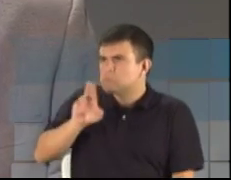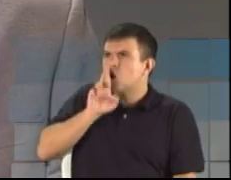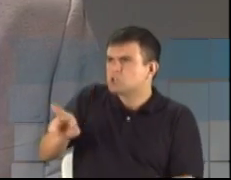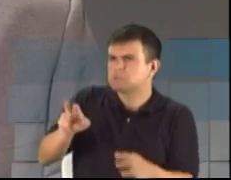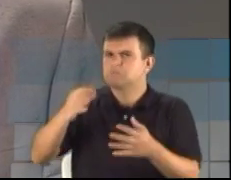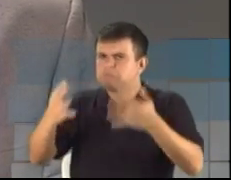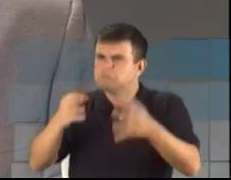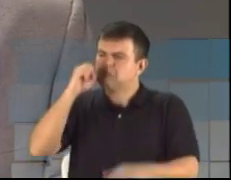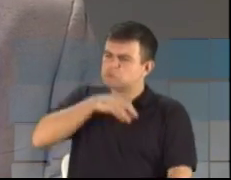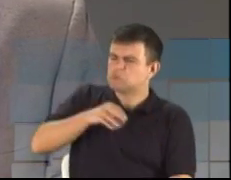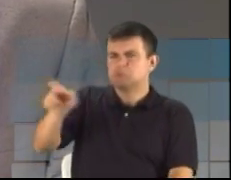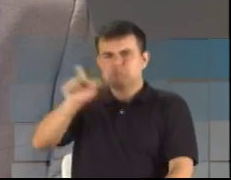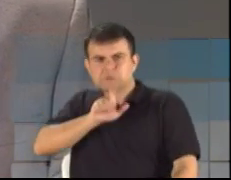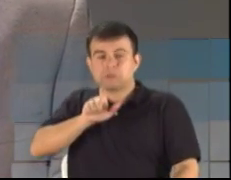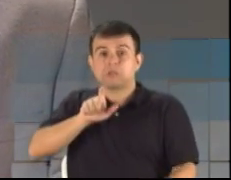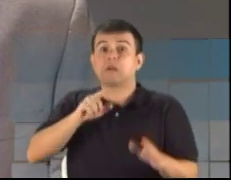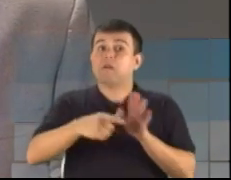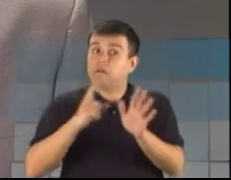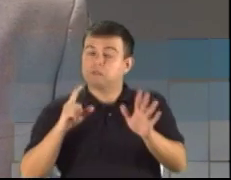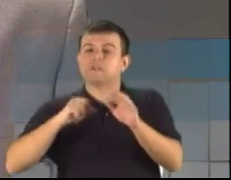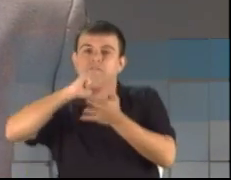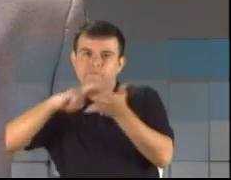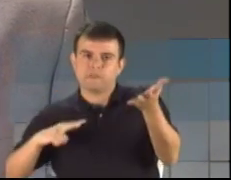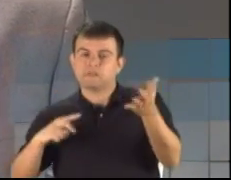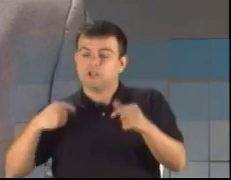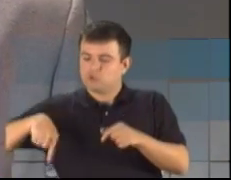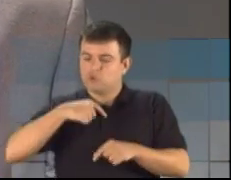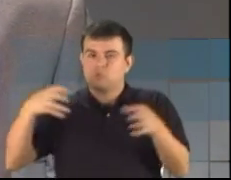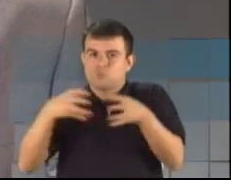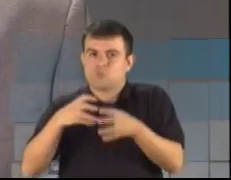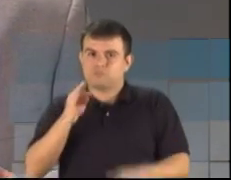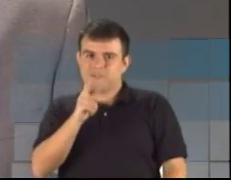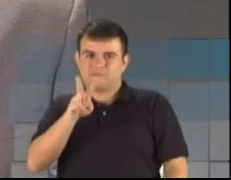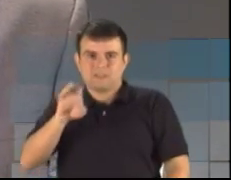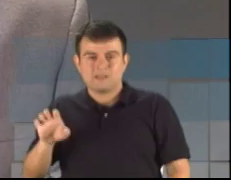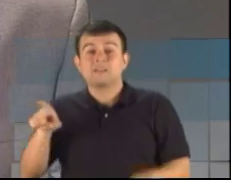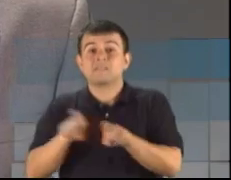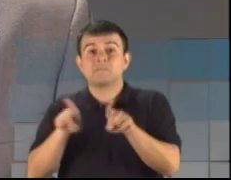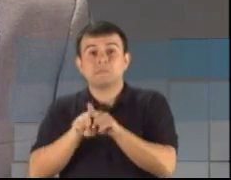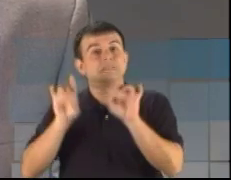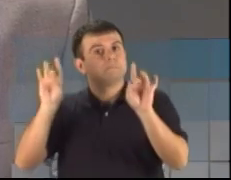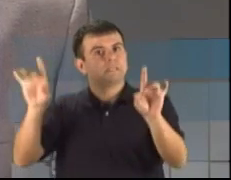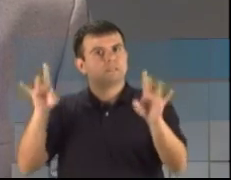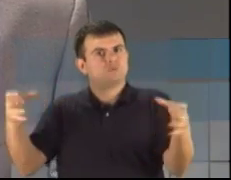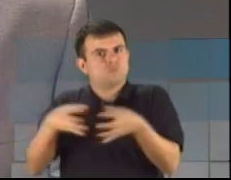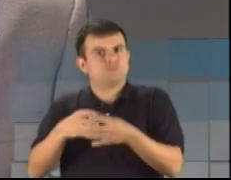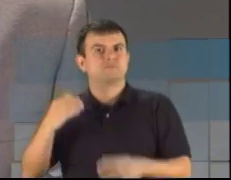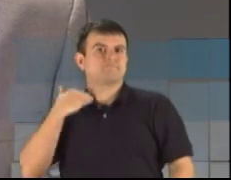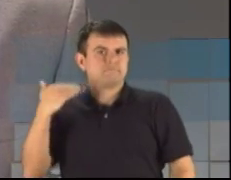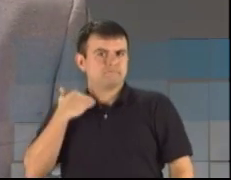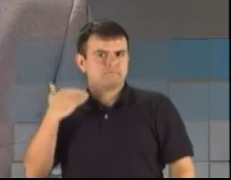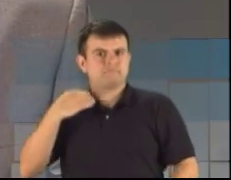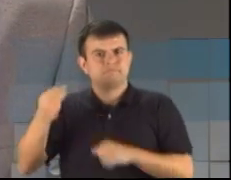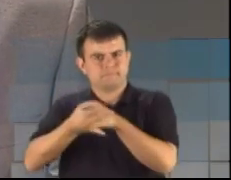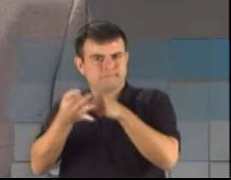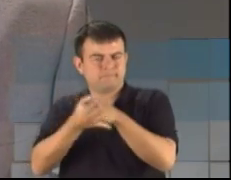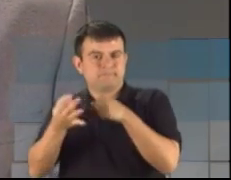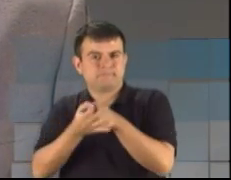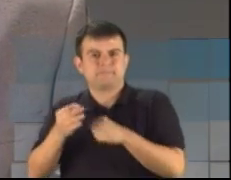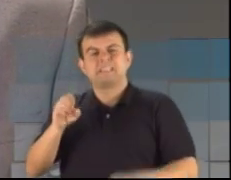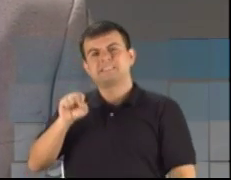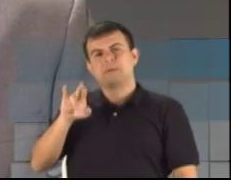jurídico da Fundação Piratini e pelos especialistas da área jurídica, Pedro Antônio Rosso e Samuel Aguiar da Cunha.